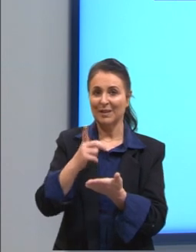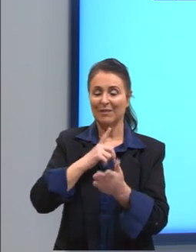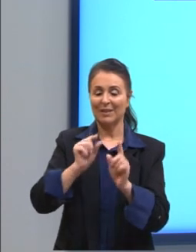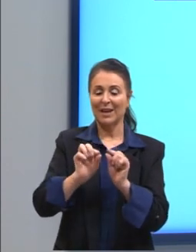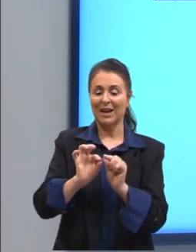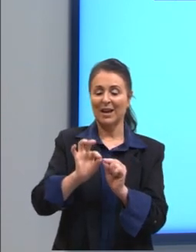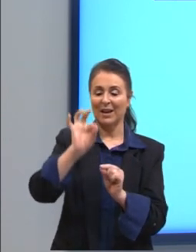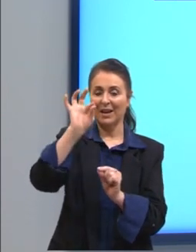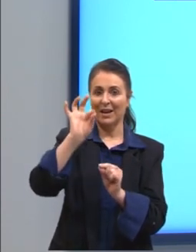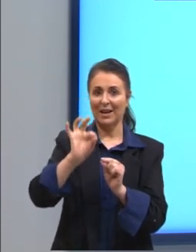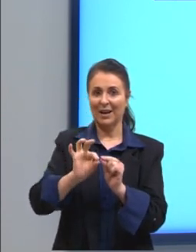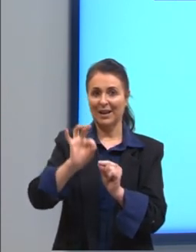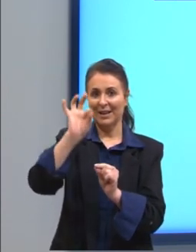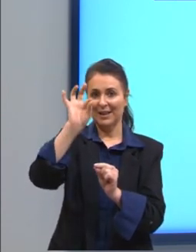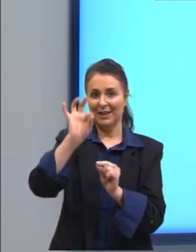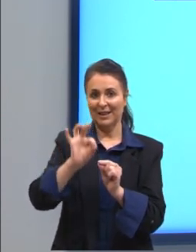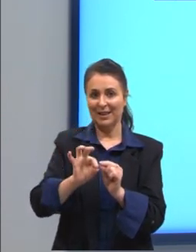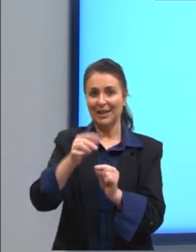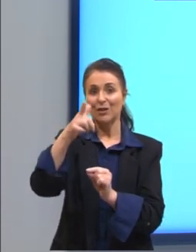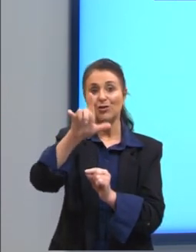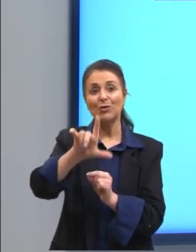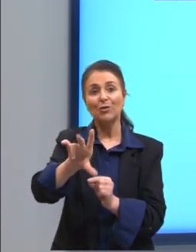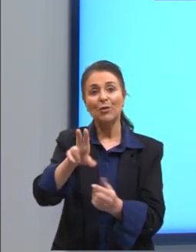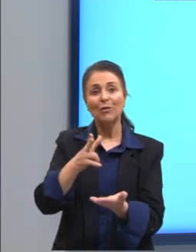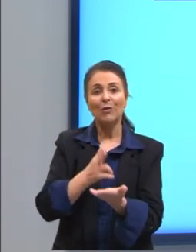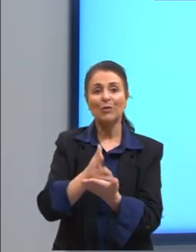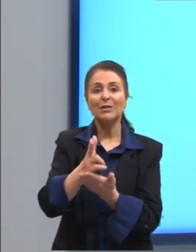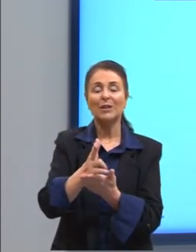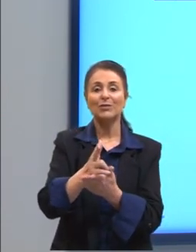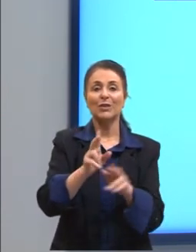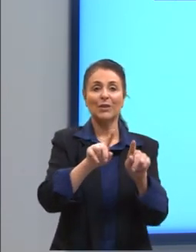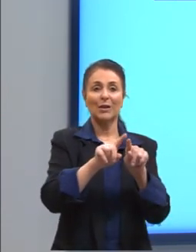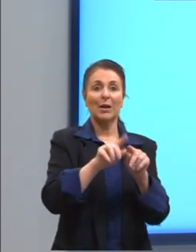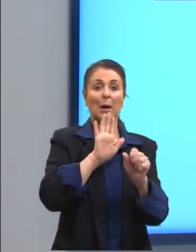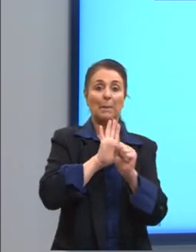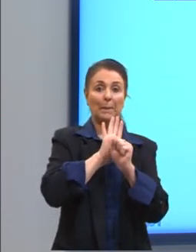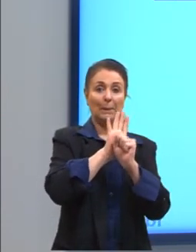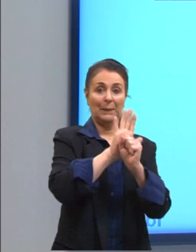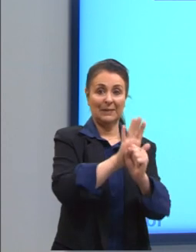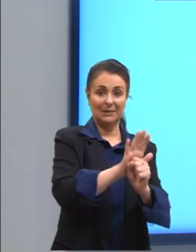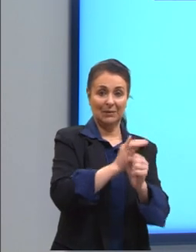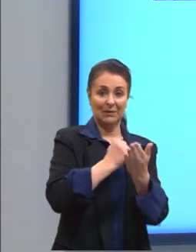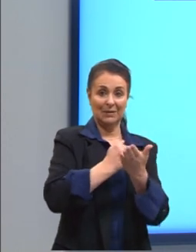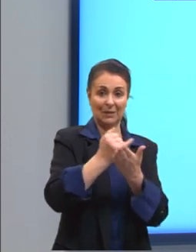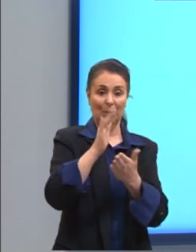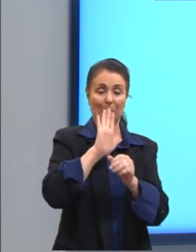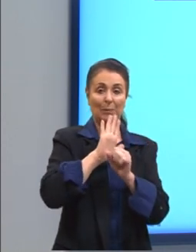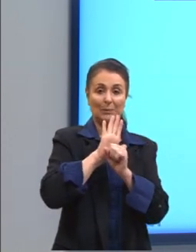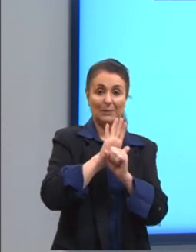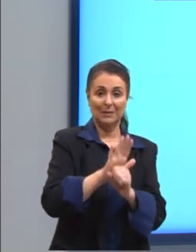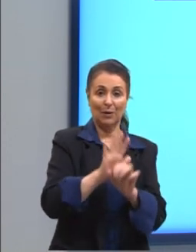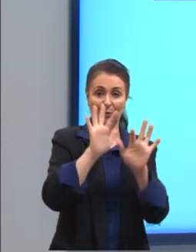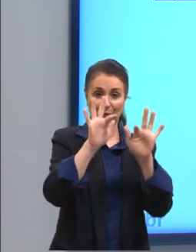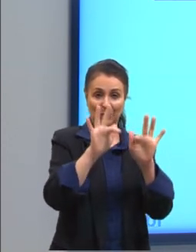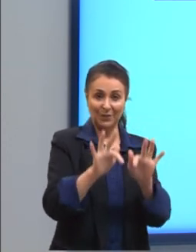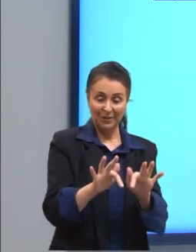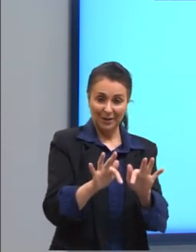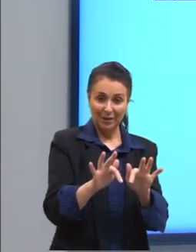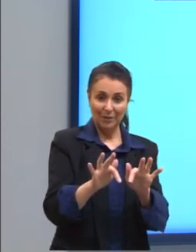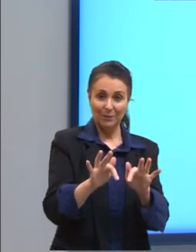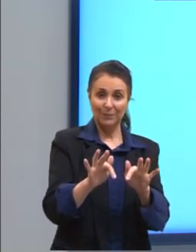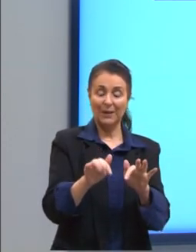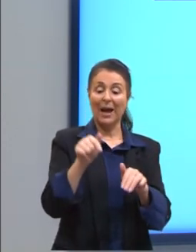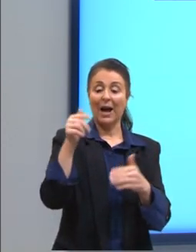linha aqui. De novo, constante. Variação, pressão inicial e pressão final. Lembrando que, claro, aqui a gente está